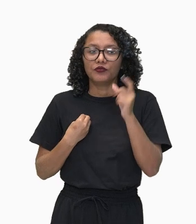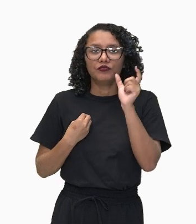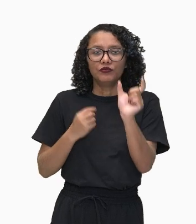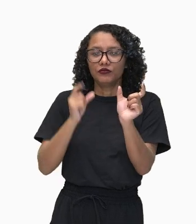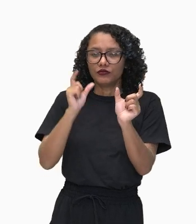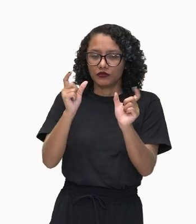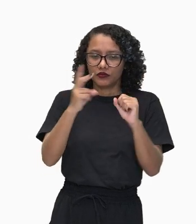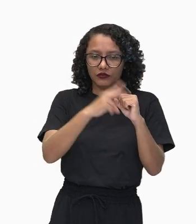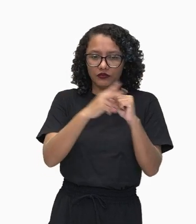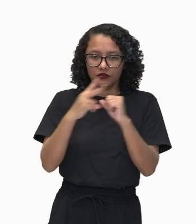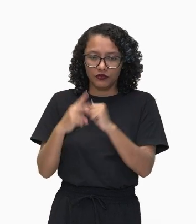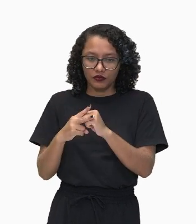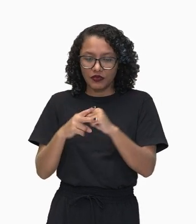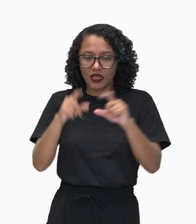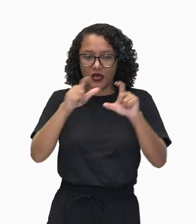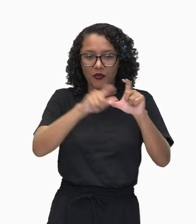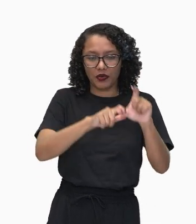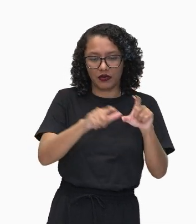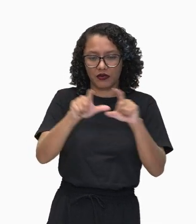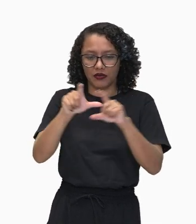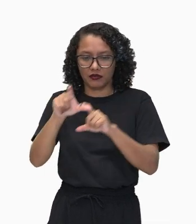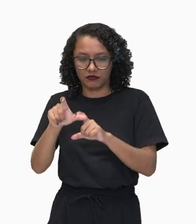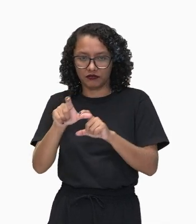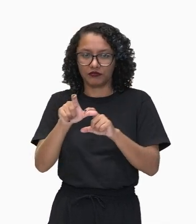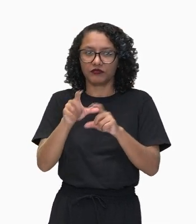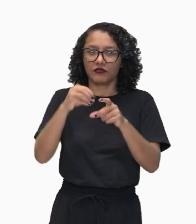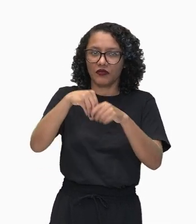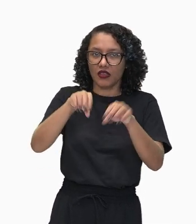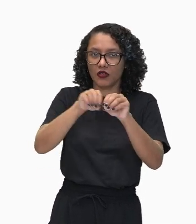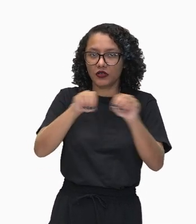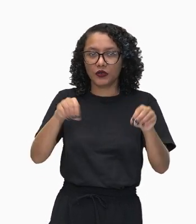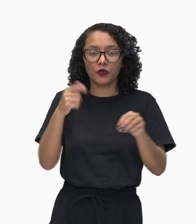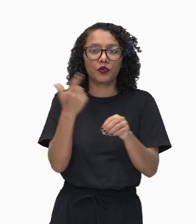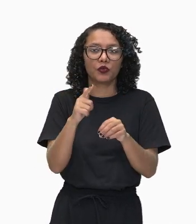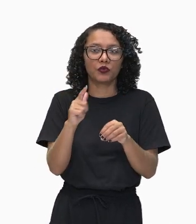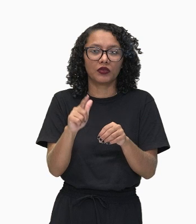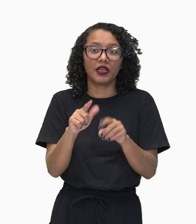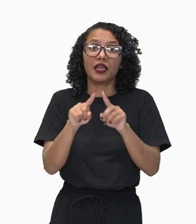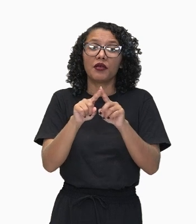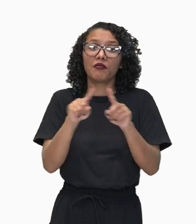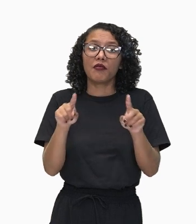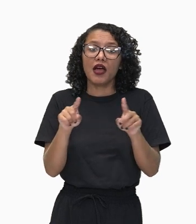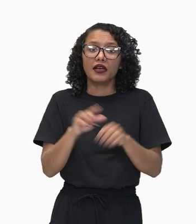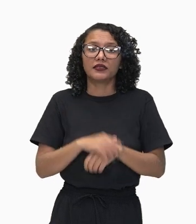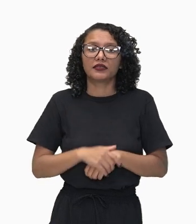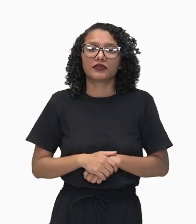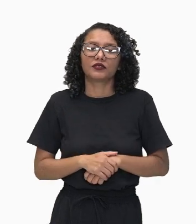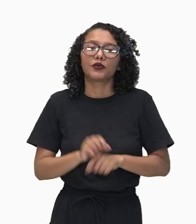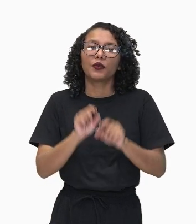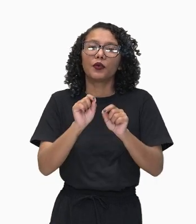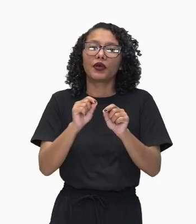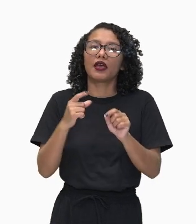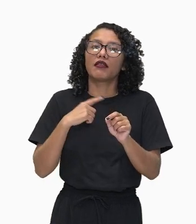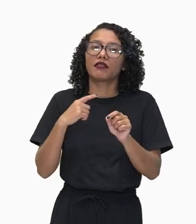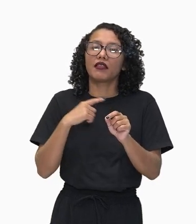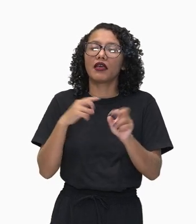dependência sintática. Elas são articuladas por meio da conjunção conclusiva, que estabelece a relação de sentido